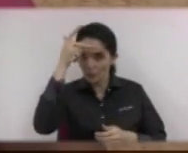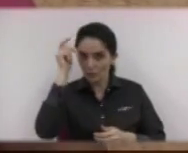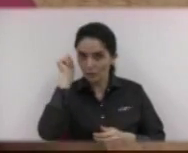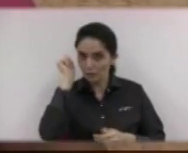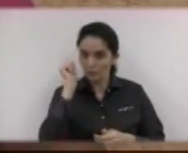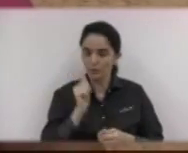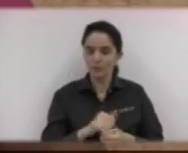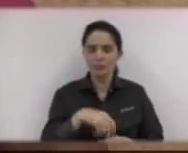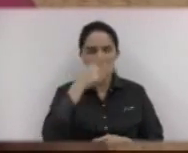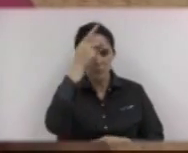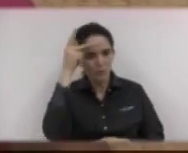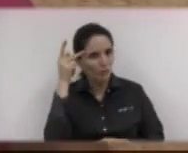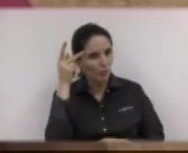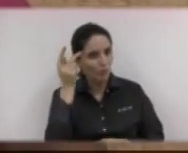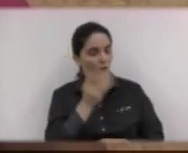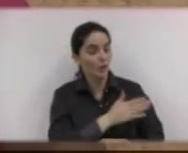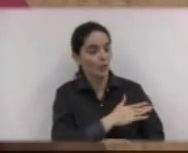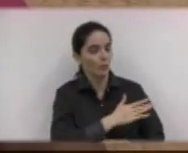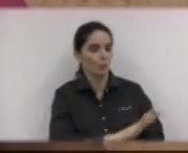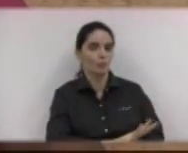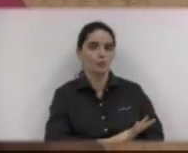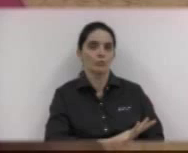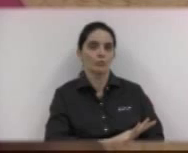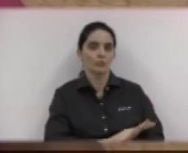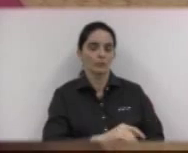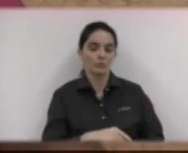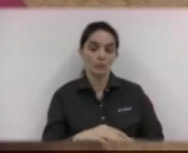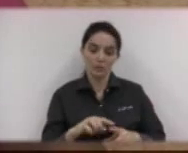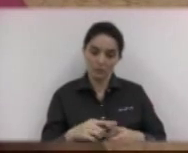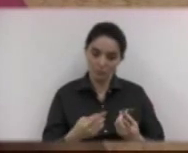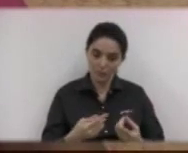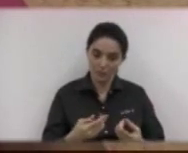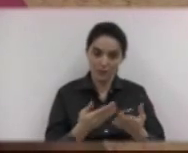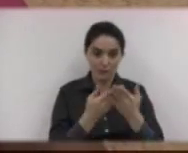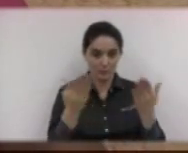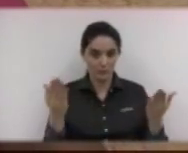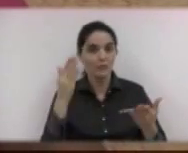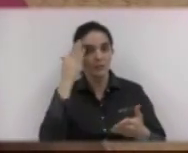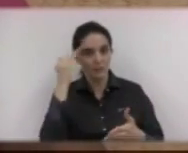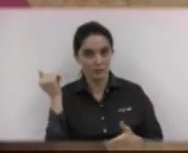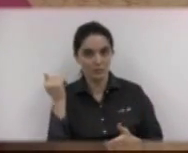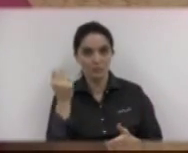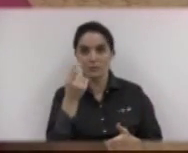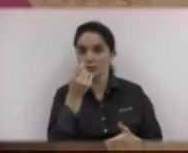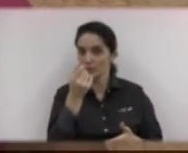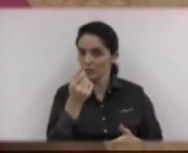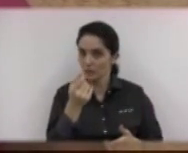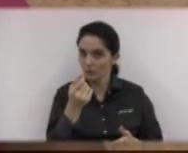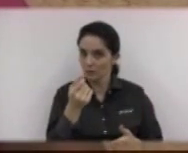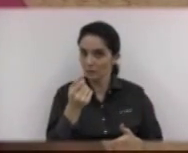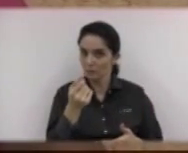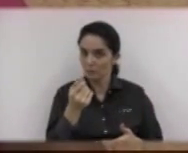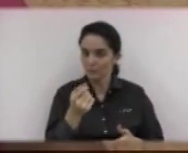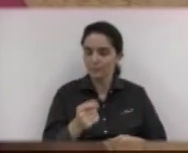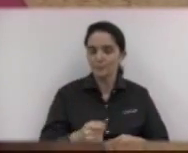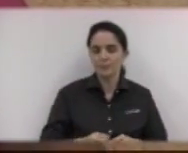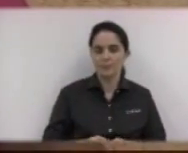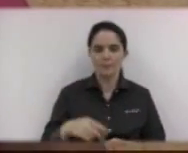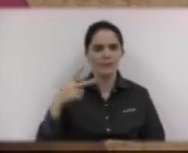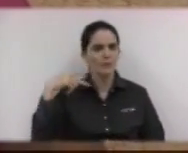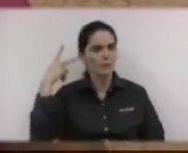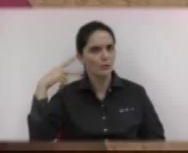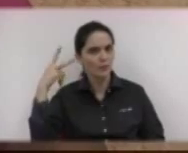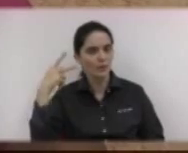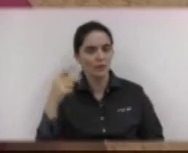sabemos que tem uma receita a ser trabalhada. E os vereadores devem ser procurados por vários trabalhadores, mas a